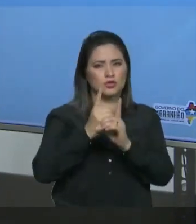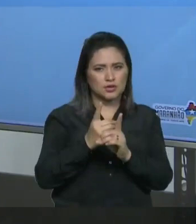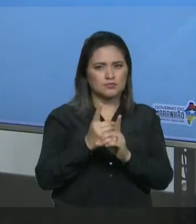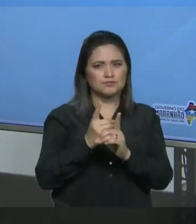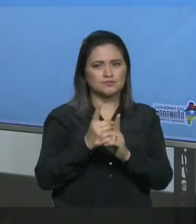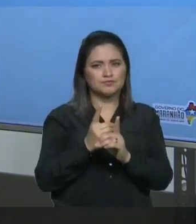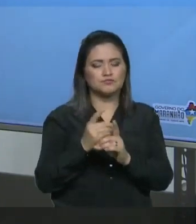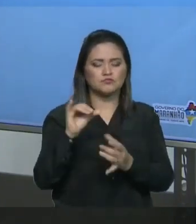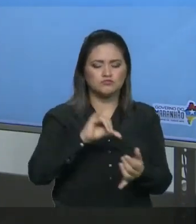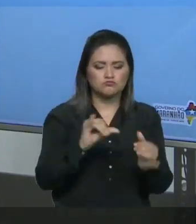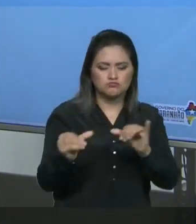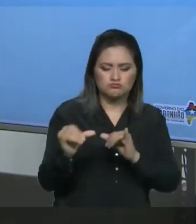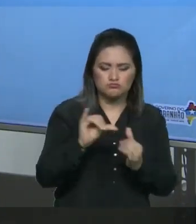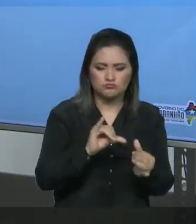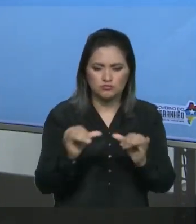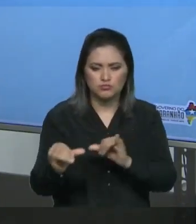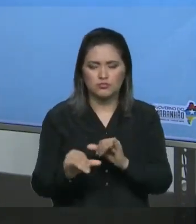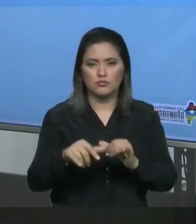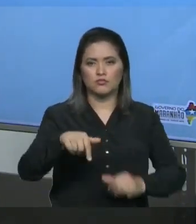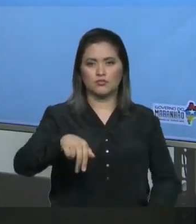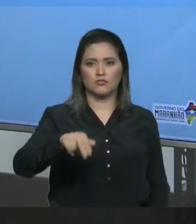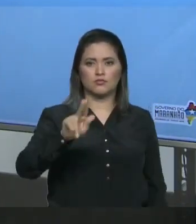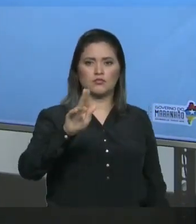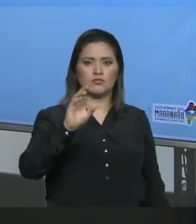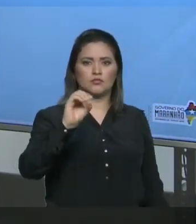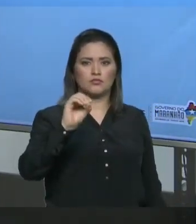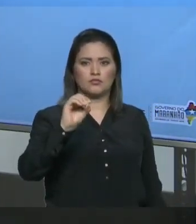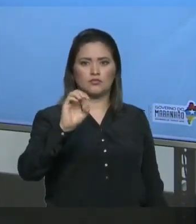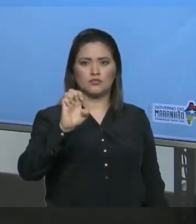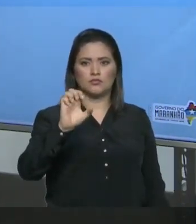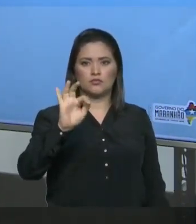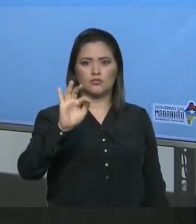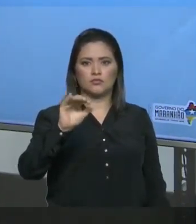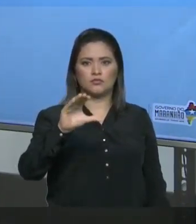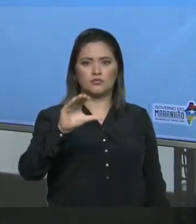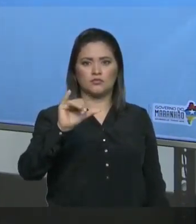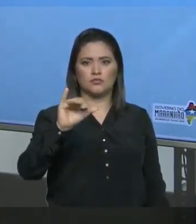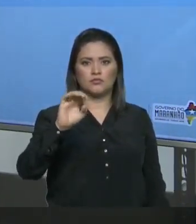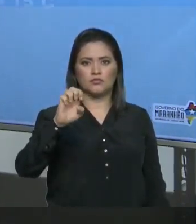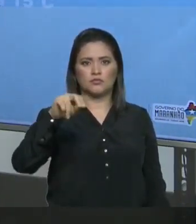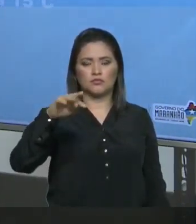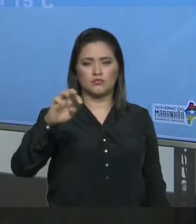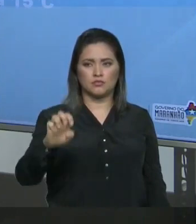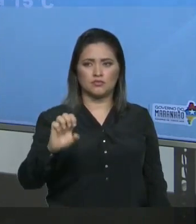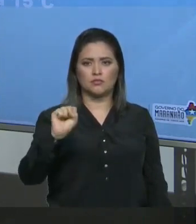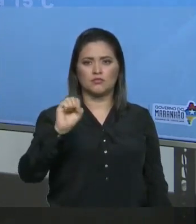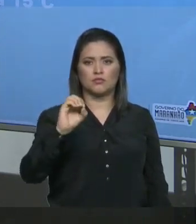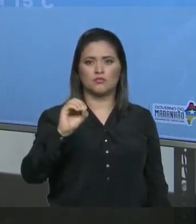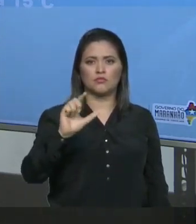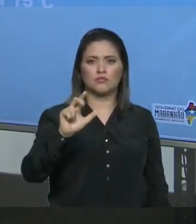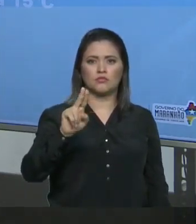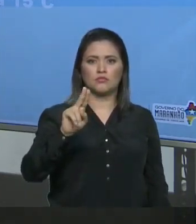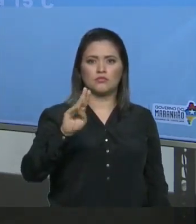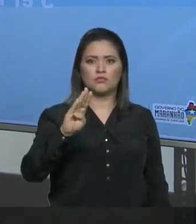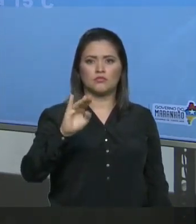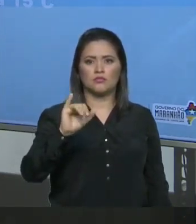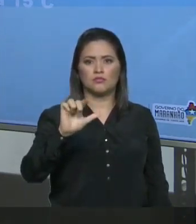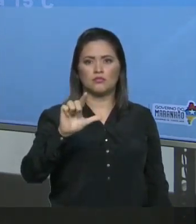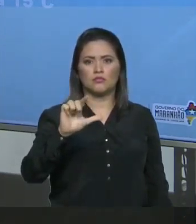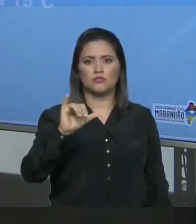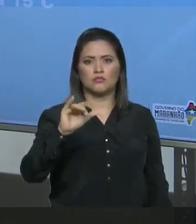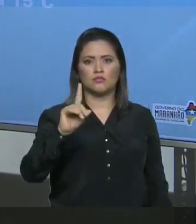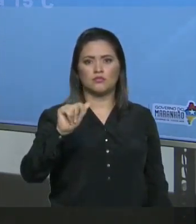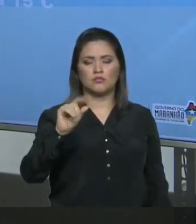laboratório Chamada de coeficiente de solubilidade Que indica o que? Indica numa quantidade padrão de solvente